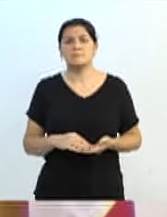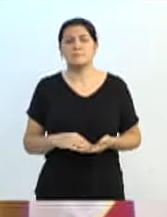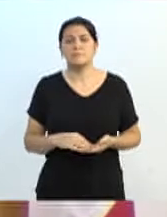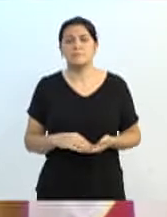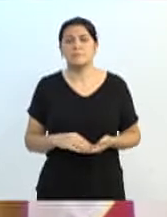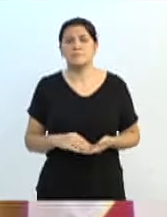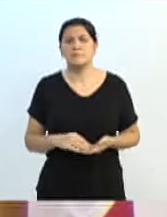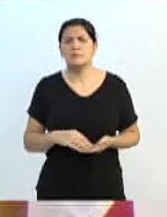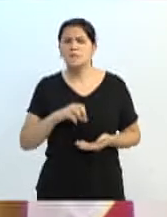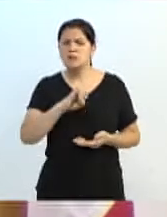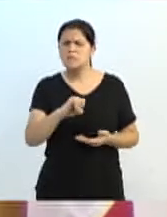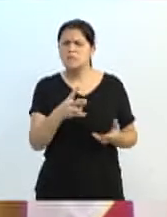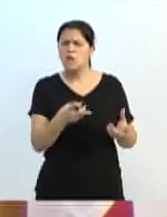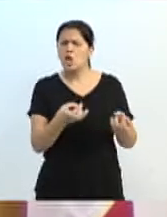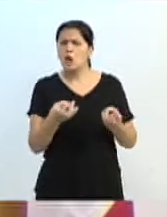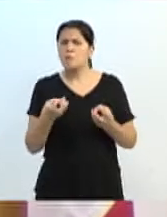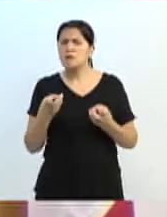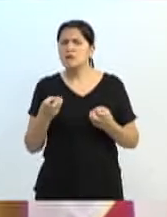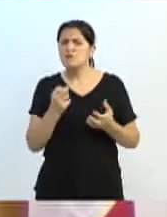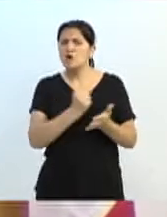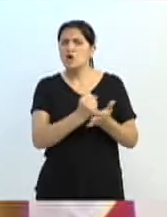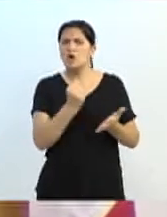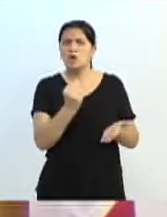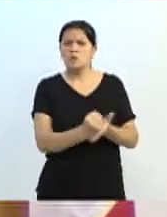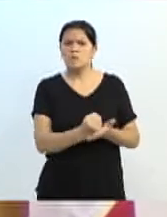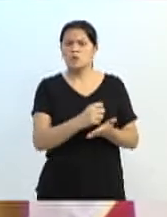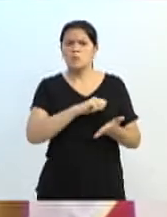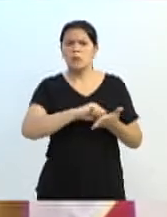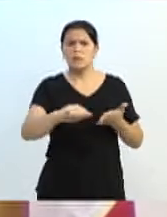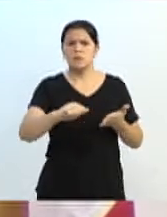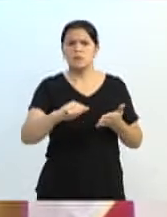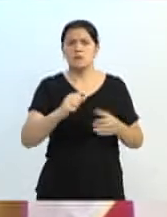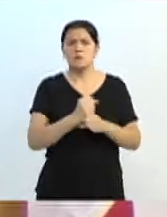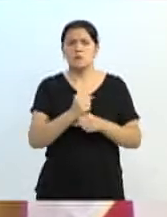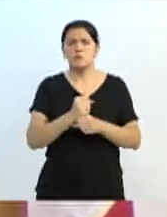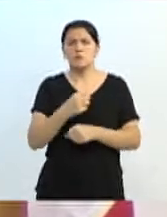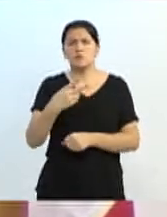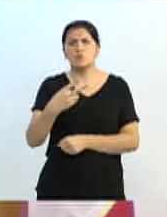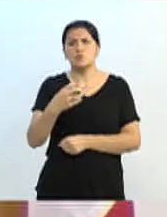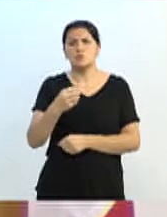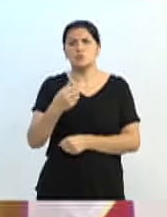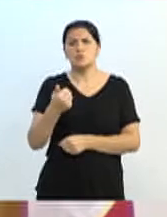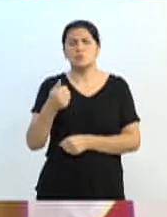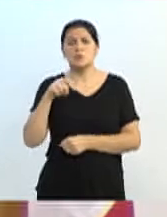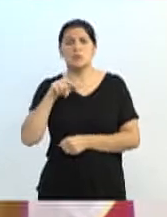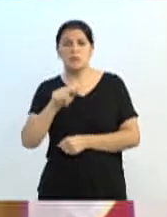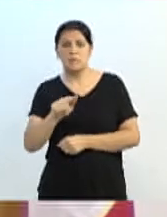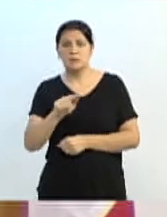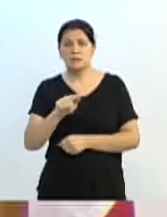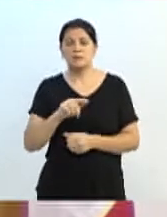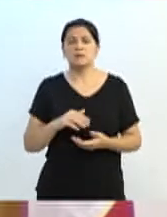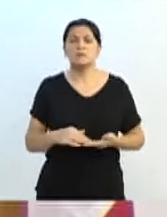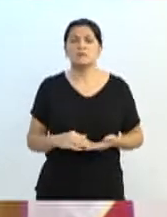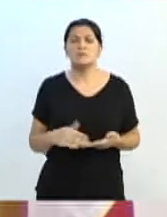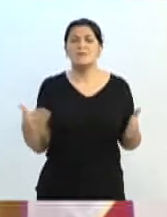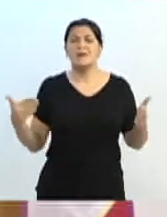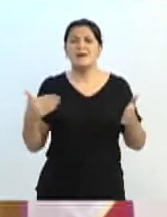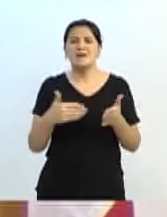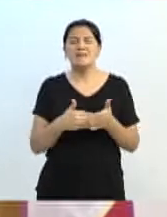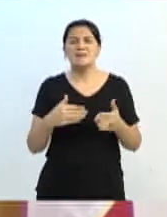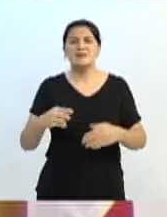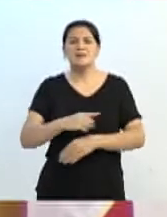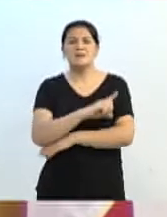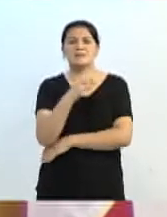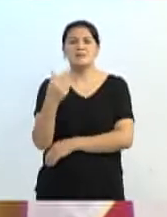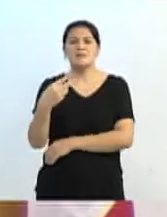observarmos, esse contrato foi assinado em 2017, o vereador Adriano, e até no dia 29 de fevereiro de